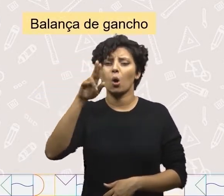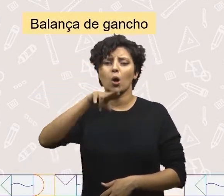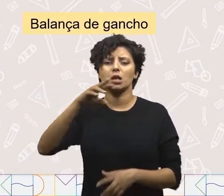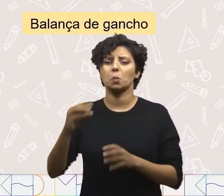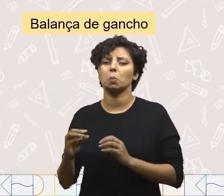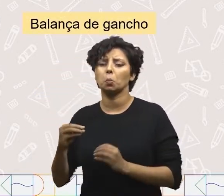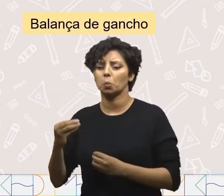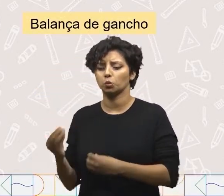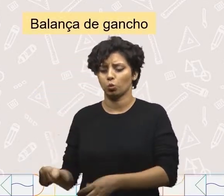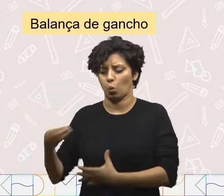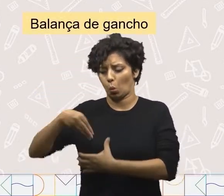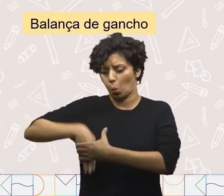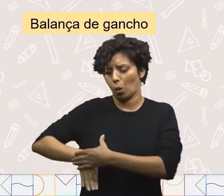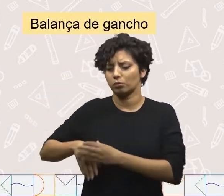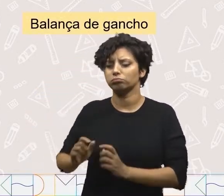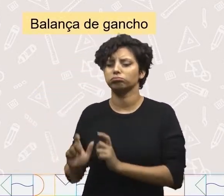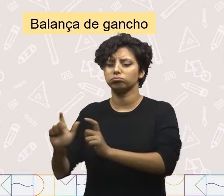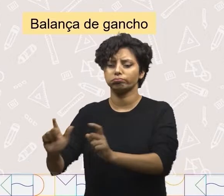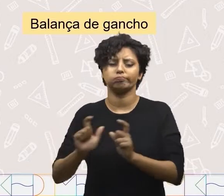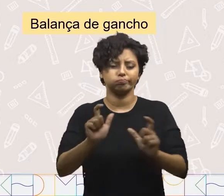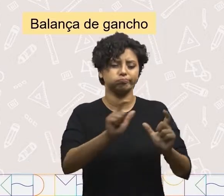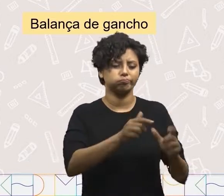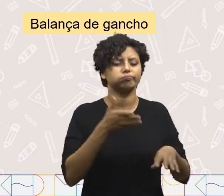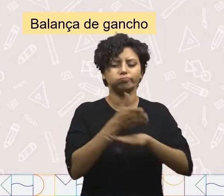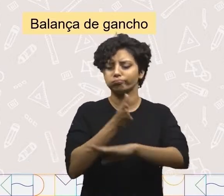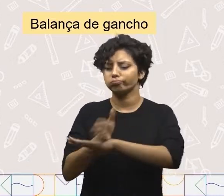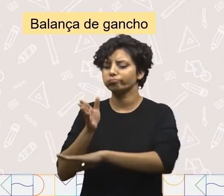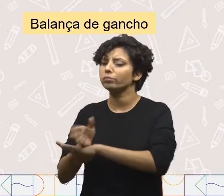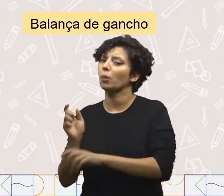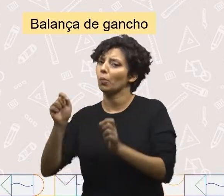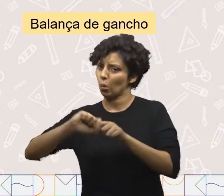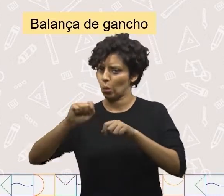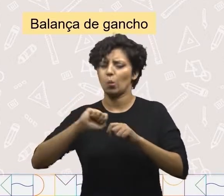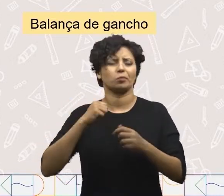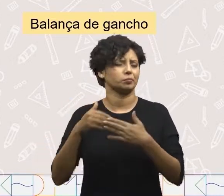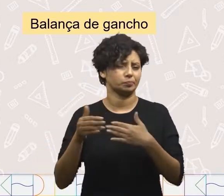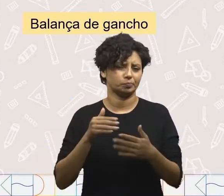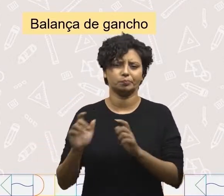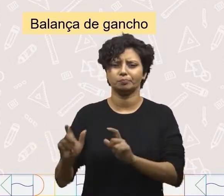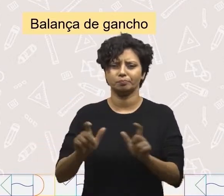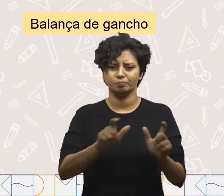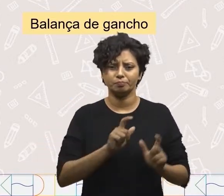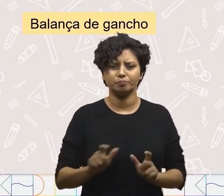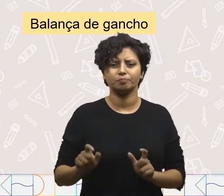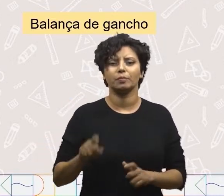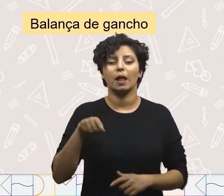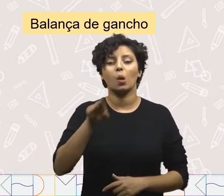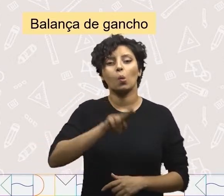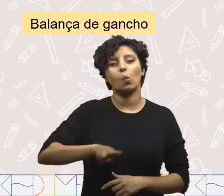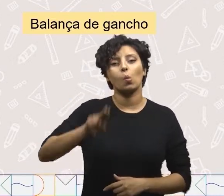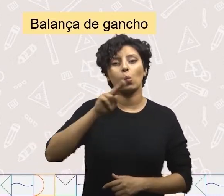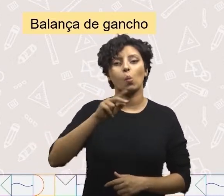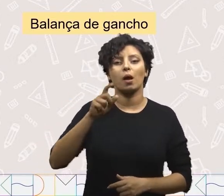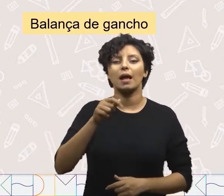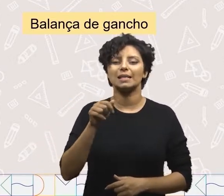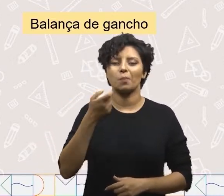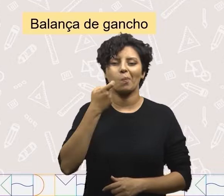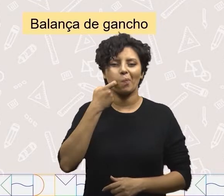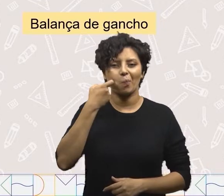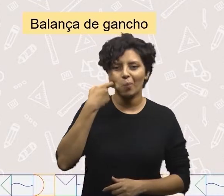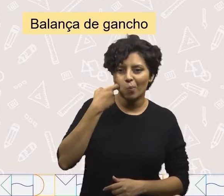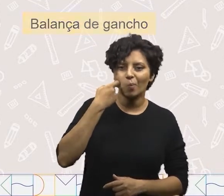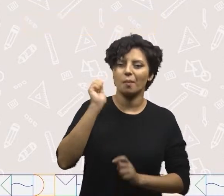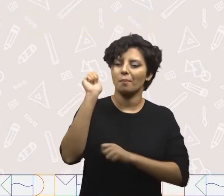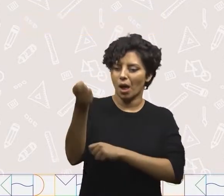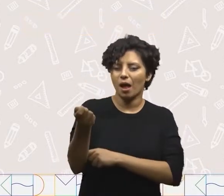carregar, pois ela é portátil. As pessoas levam para onde forem. É utilizada em pescaria, por